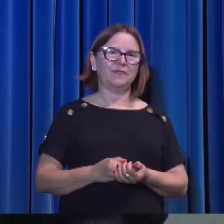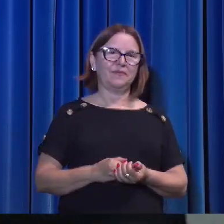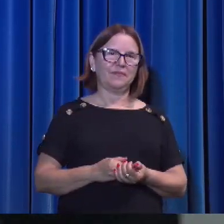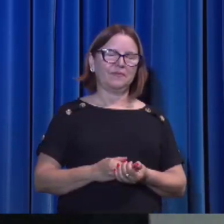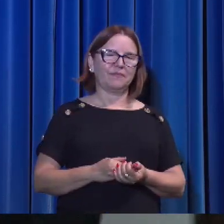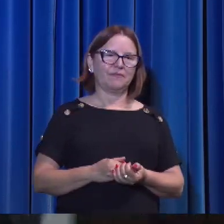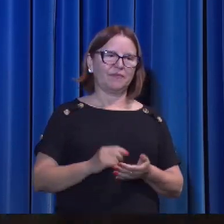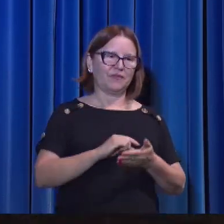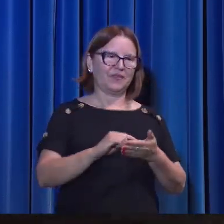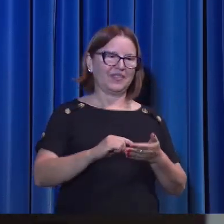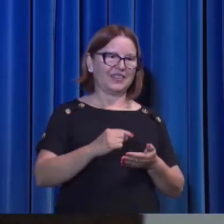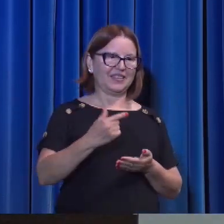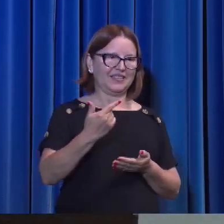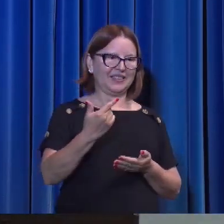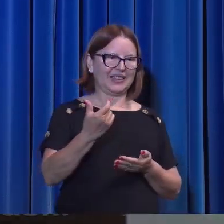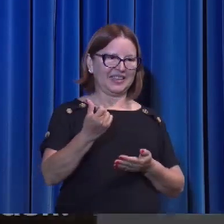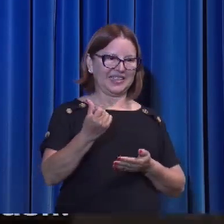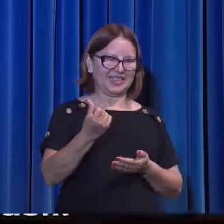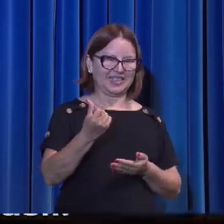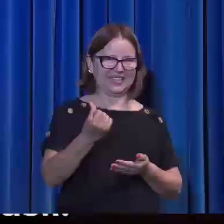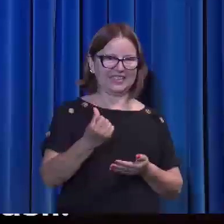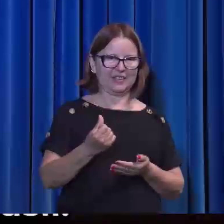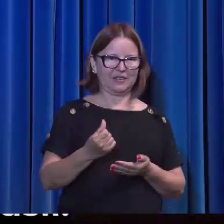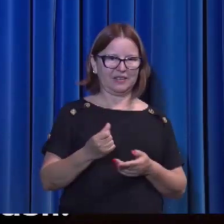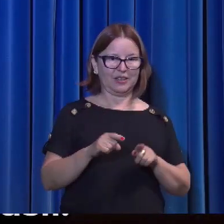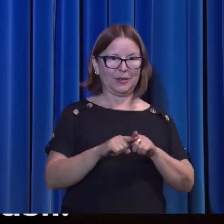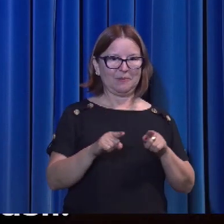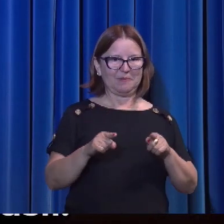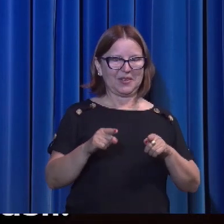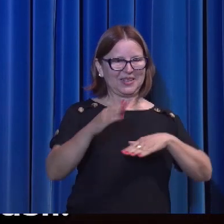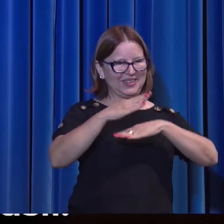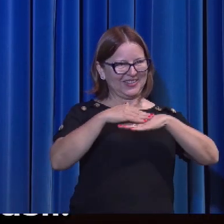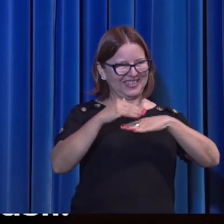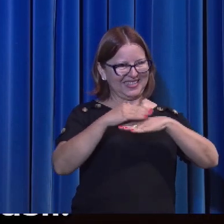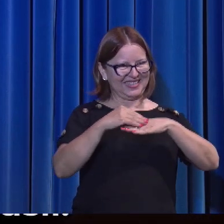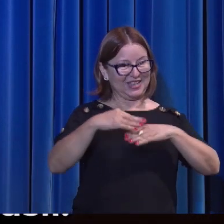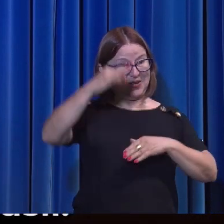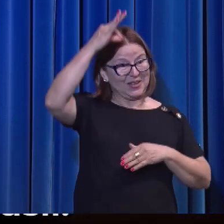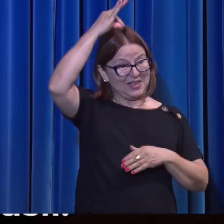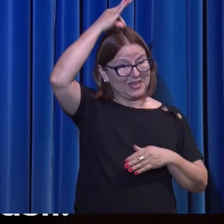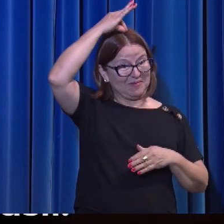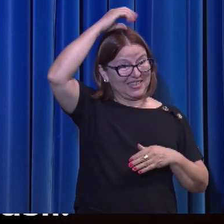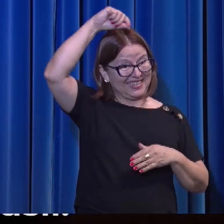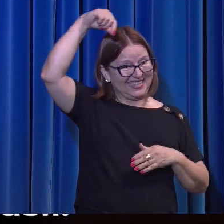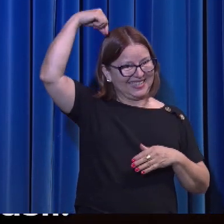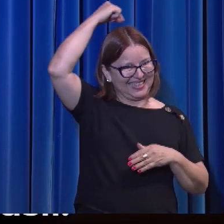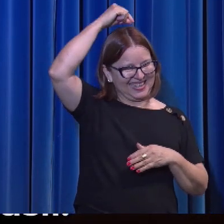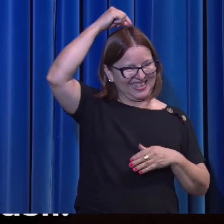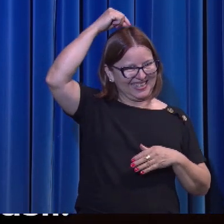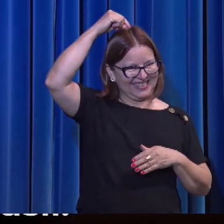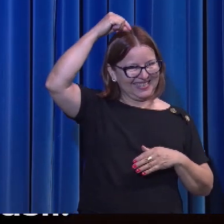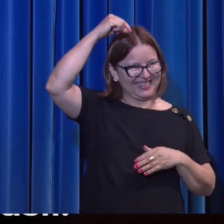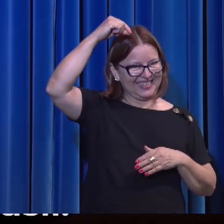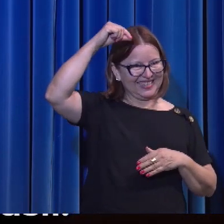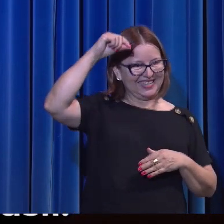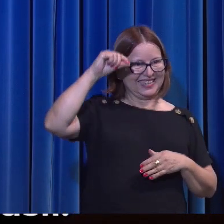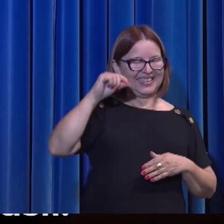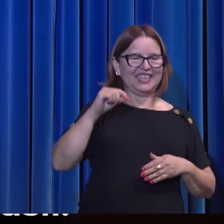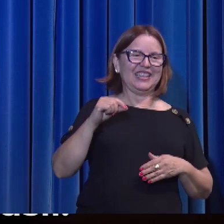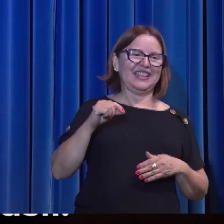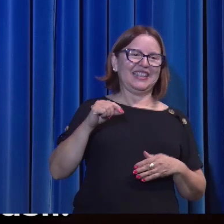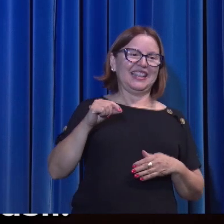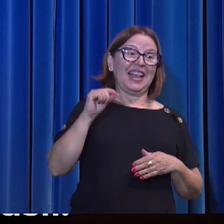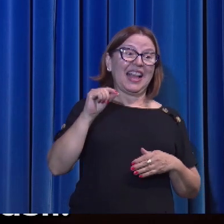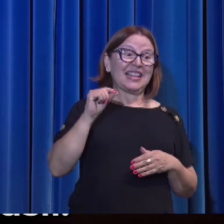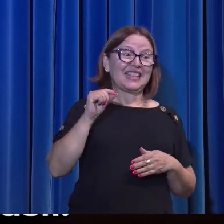Versículo 26. Mas o Consolador, o Espírito Santo, a quem o Pai enviará em meu